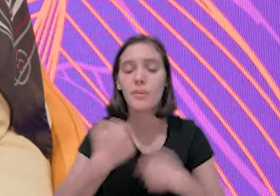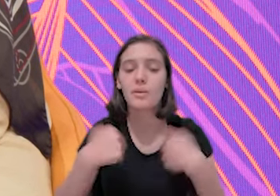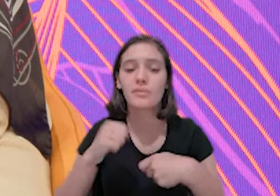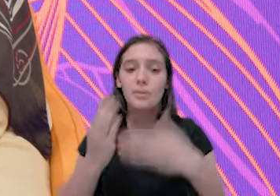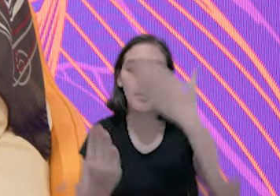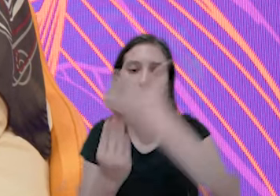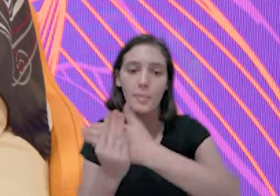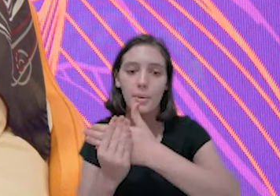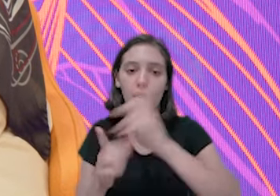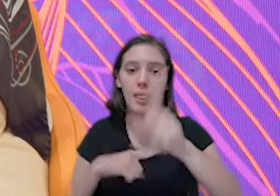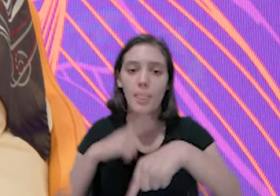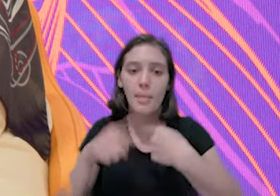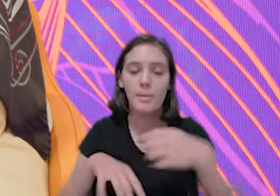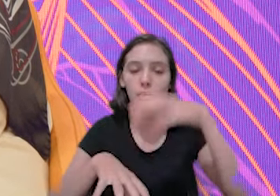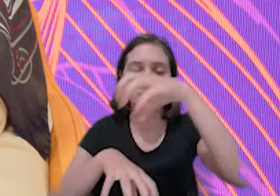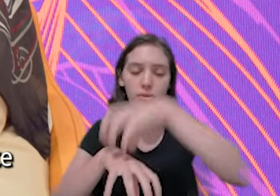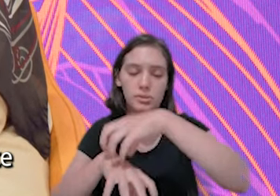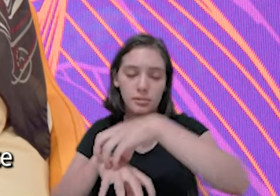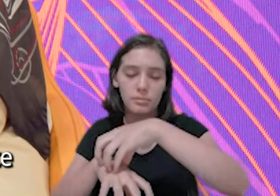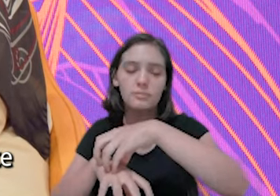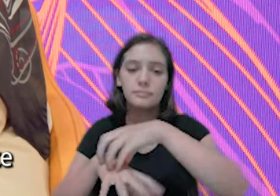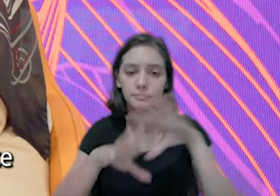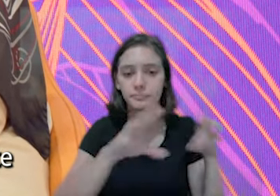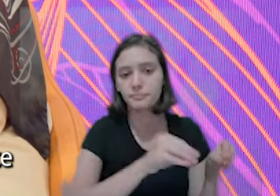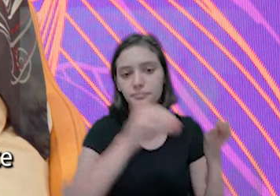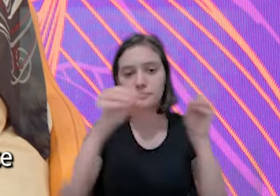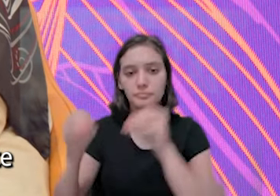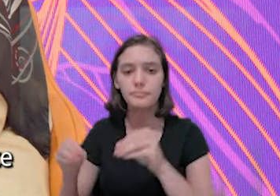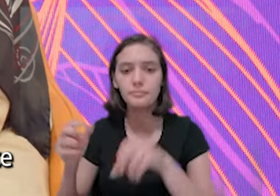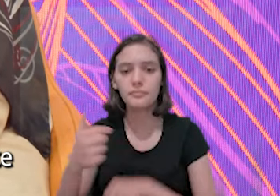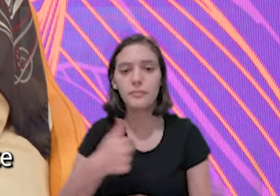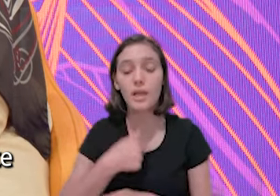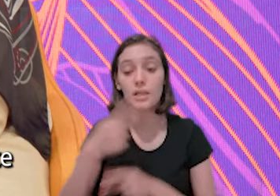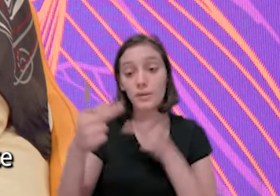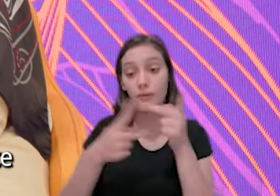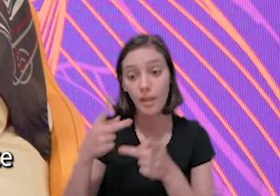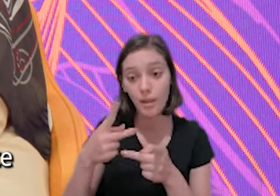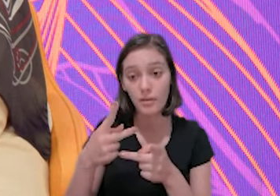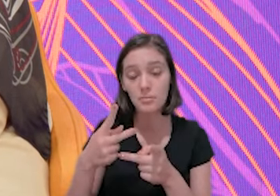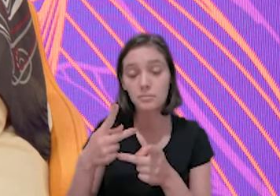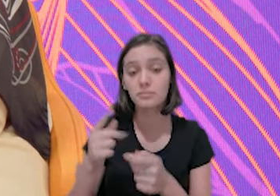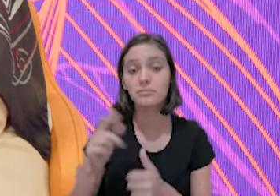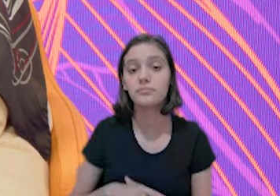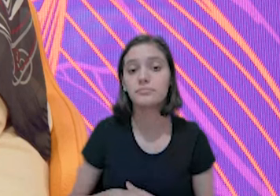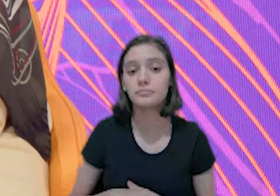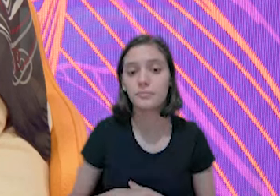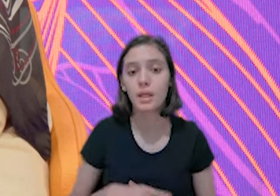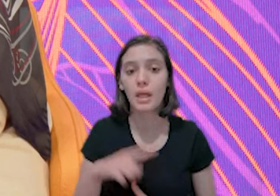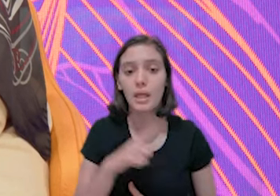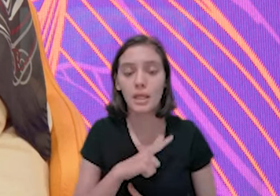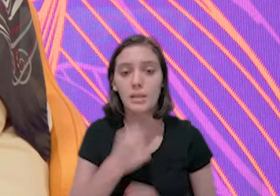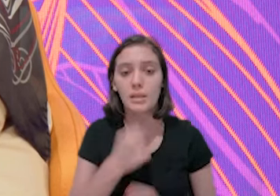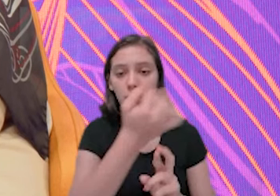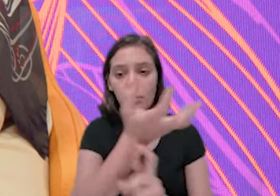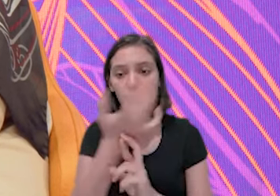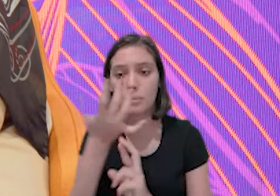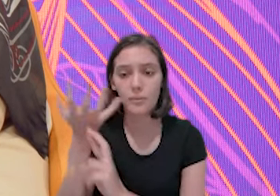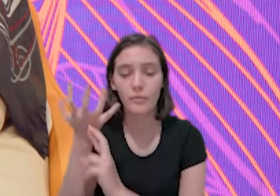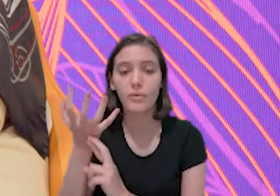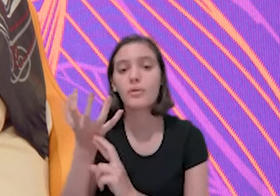você é com protocolo. Depois, uma vez, no centro imigrante, eles me falam que